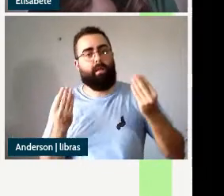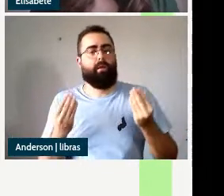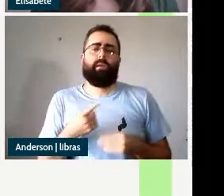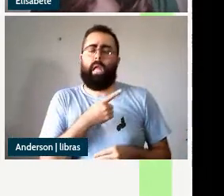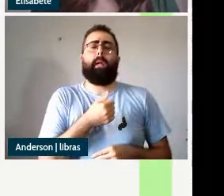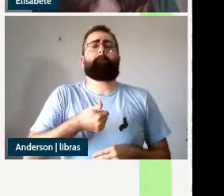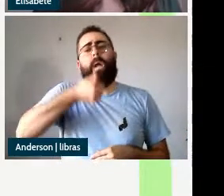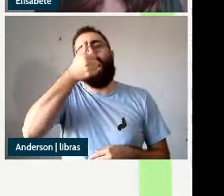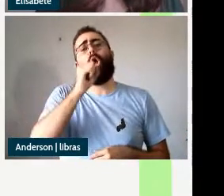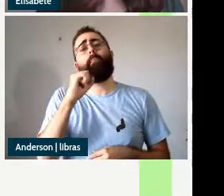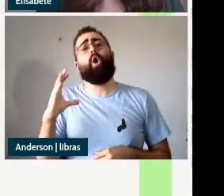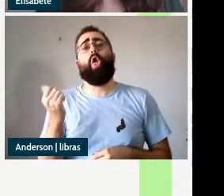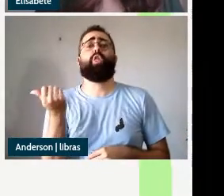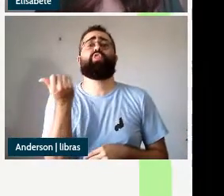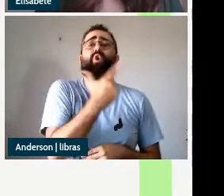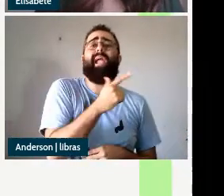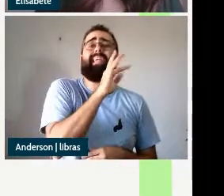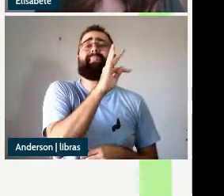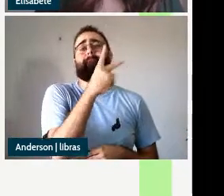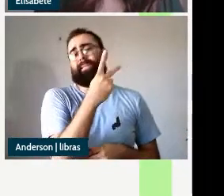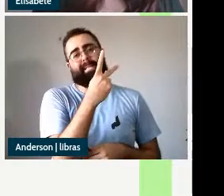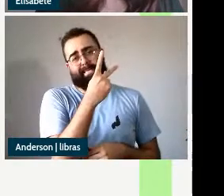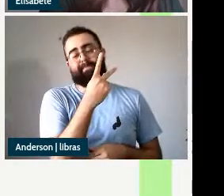clause em relação a outras propostas